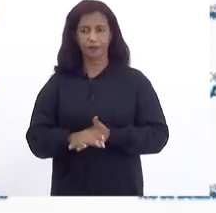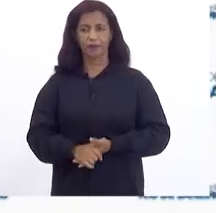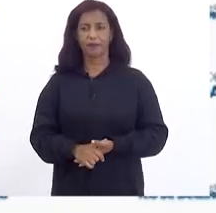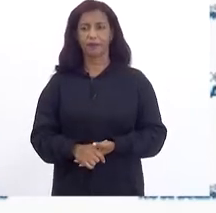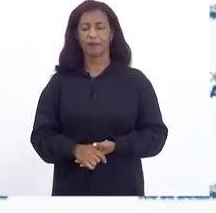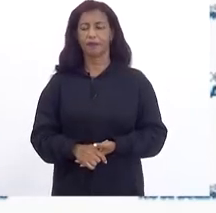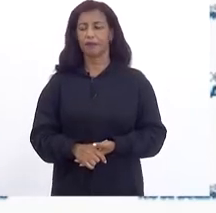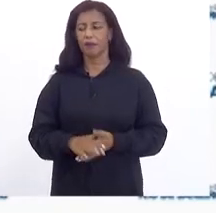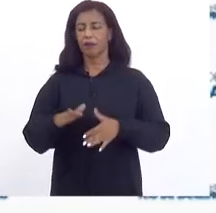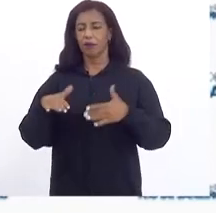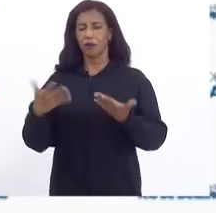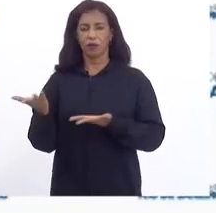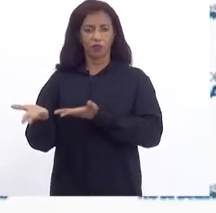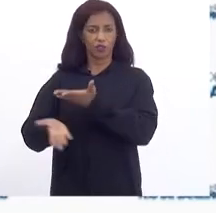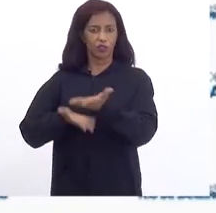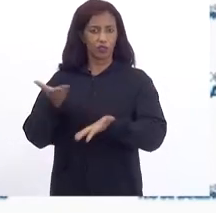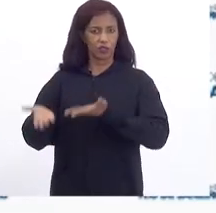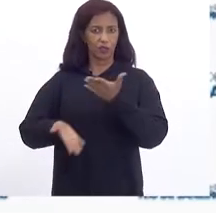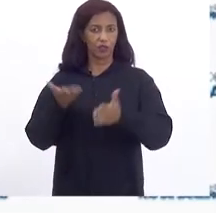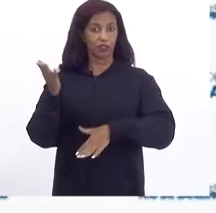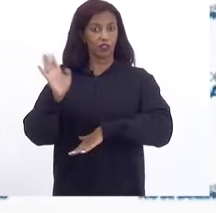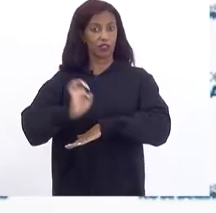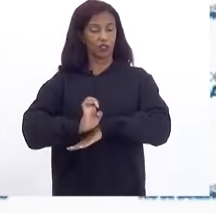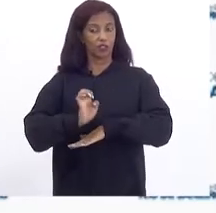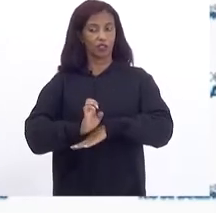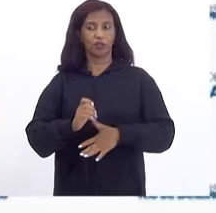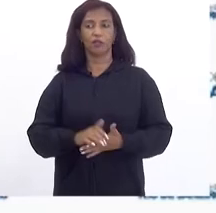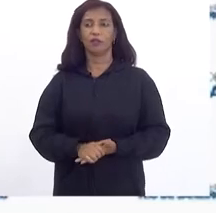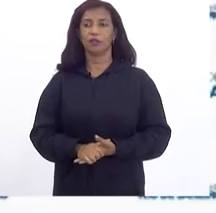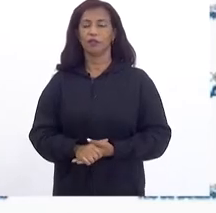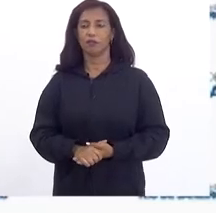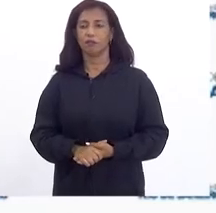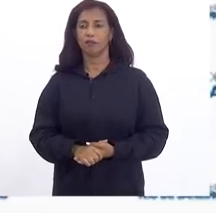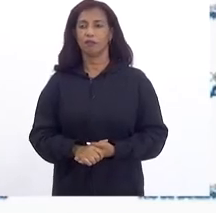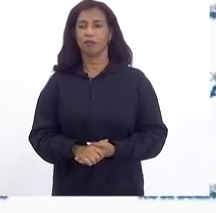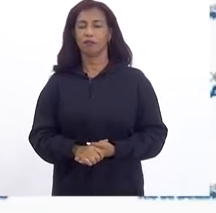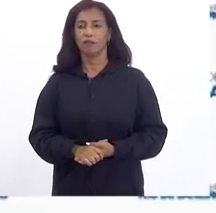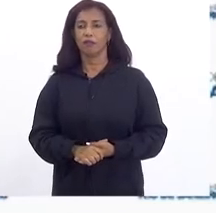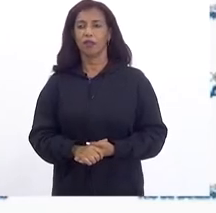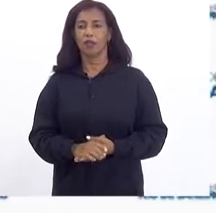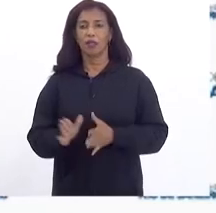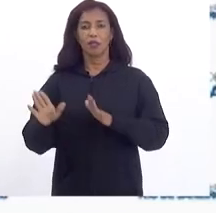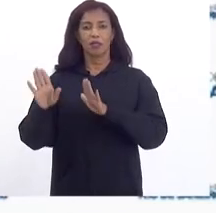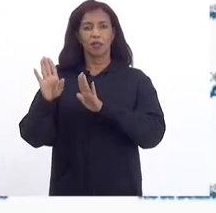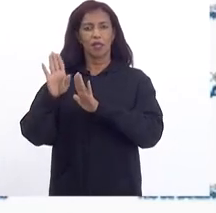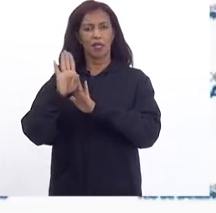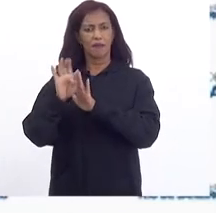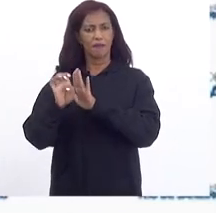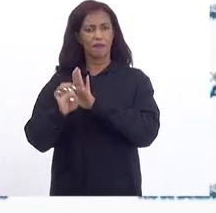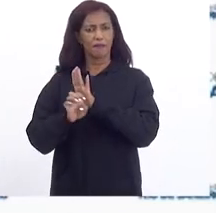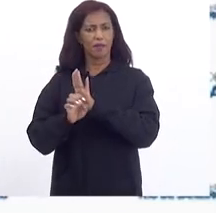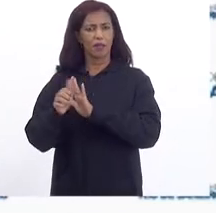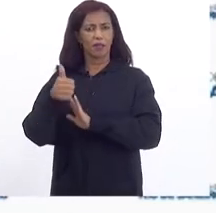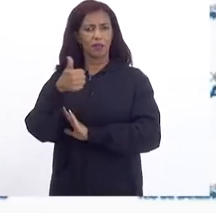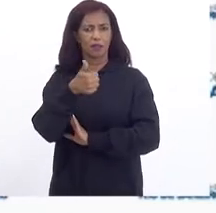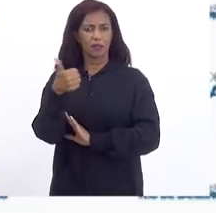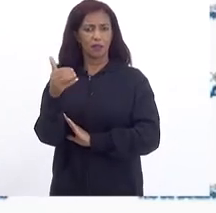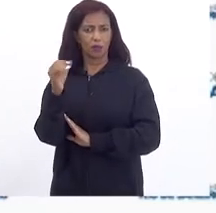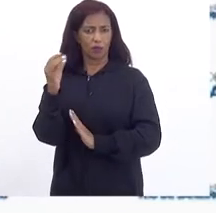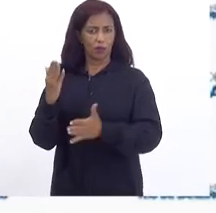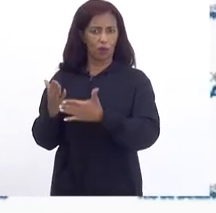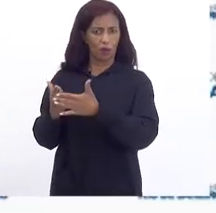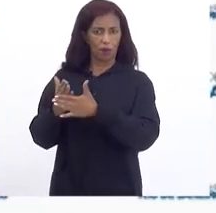Quando a gente Trata de Estados E se A Emenda Constitucional 110 For aprovada